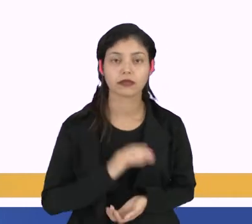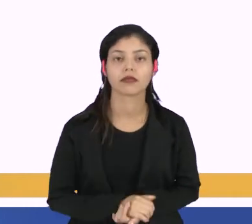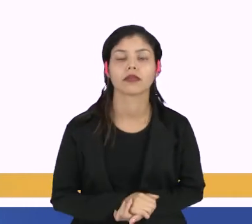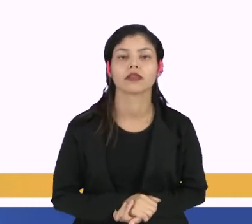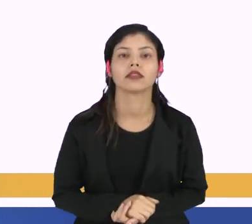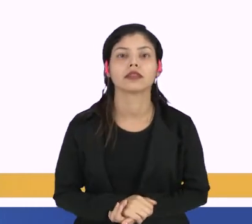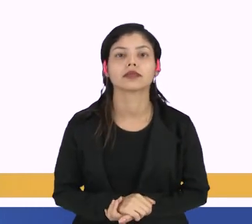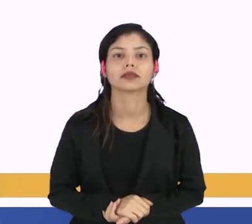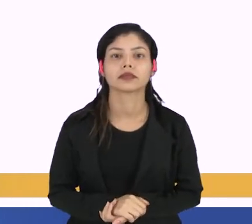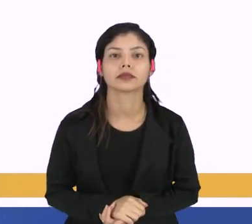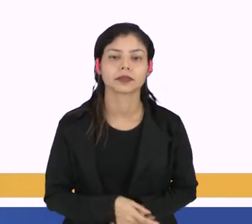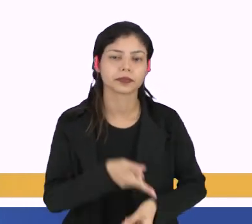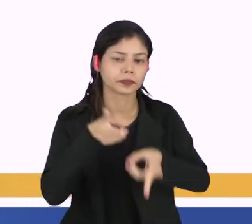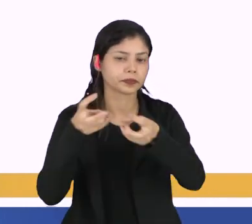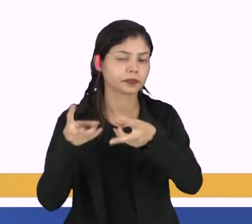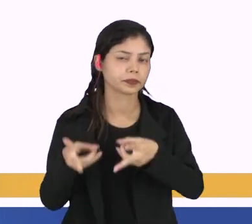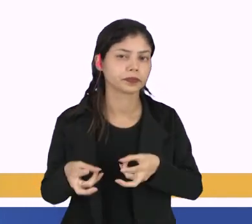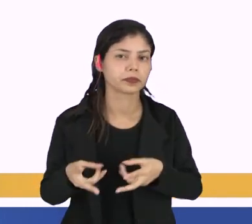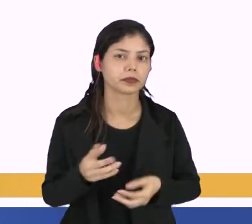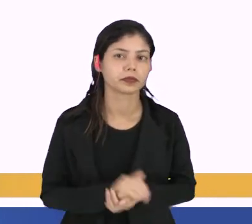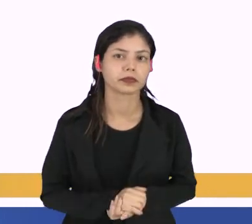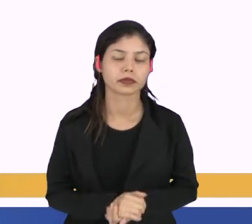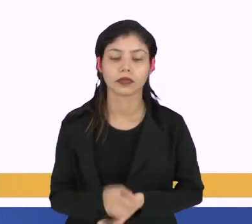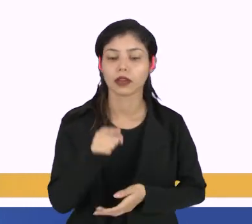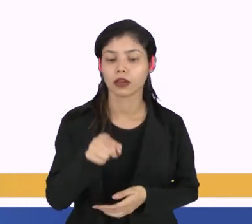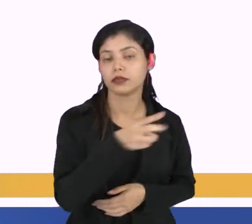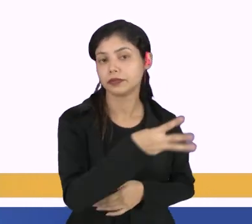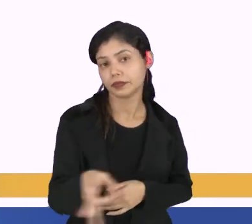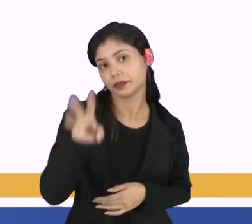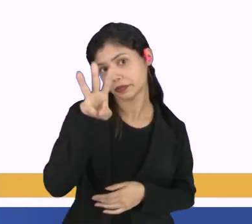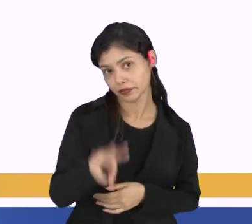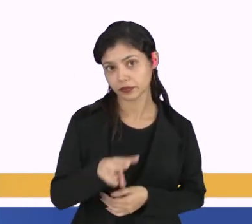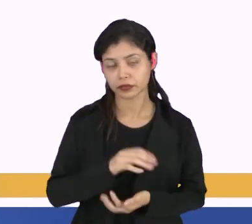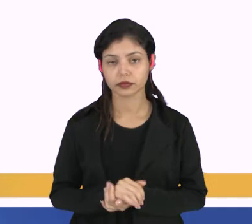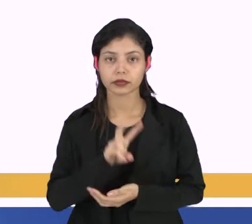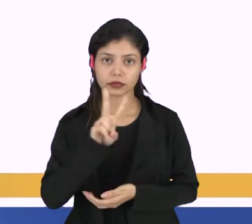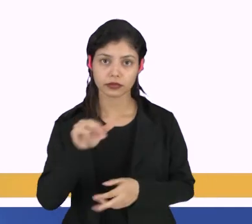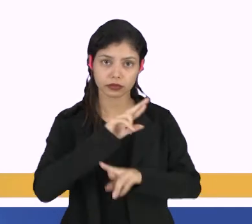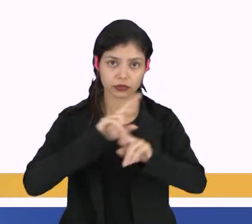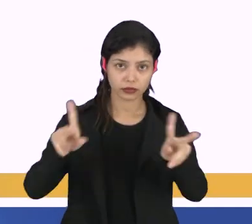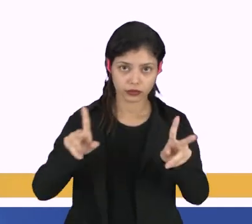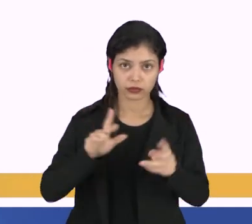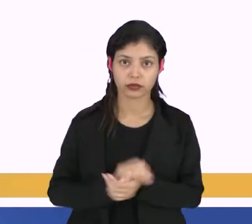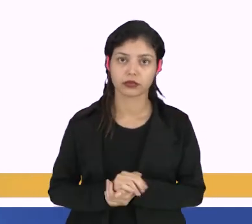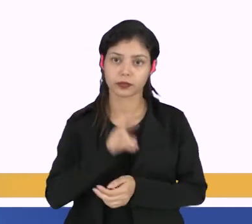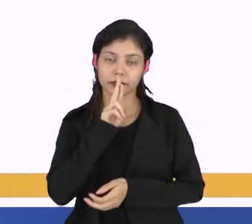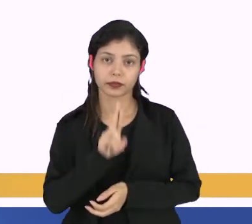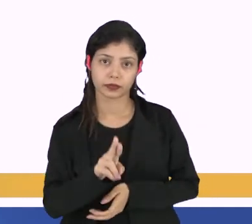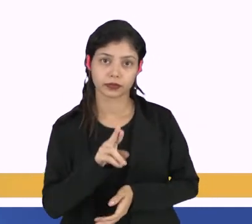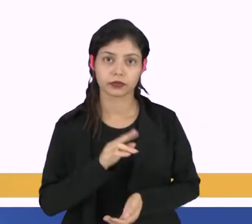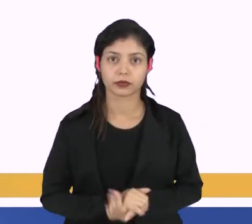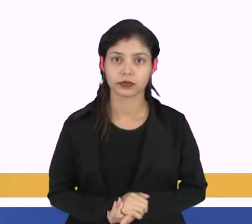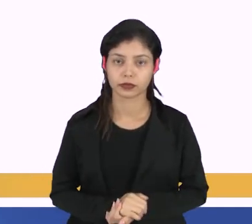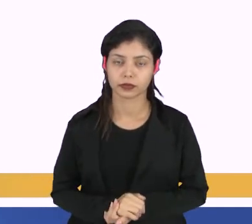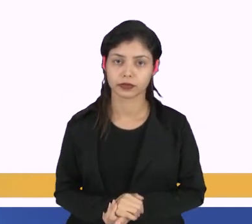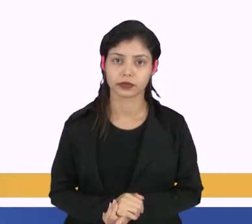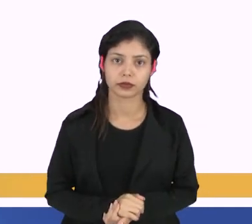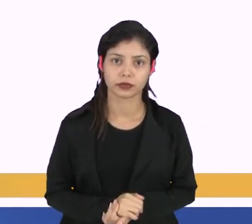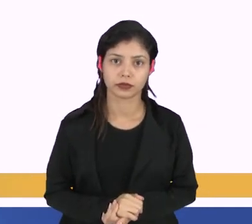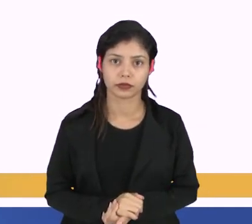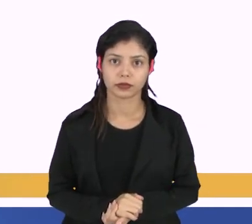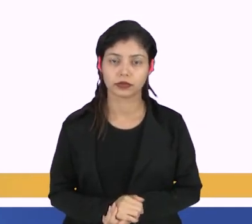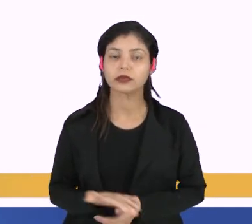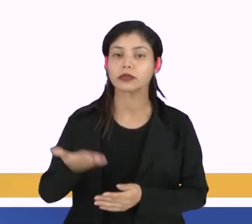irão perceber que essa matriz, ela vai ser diferente de resultado da